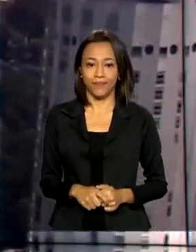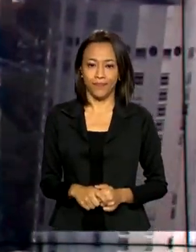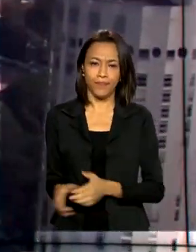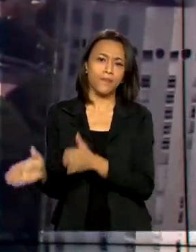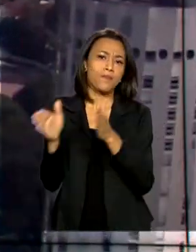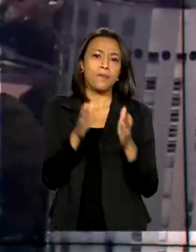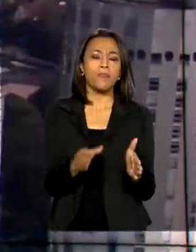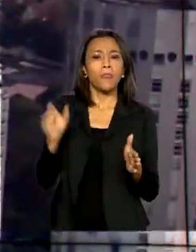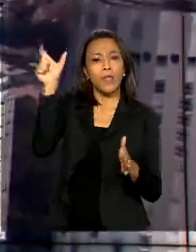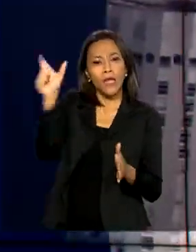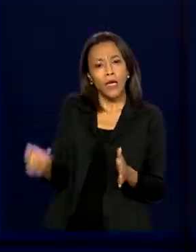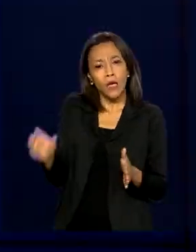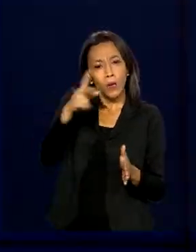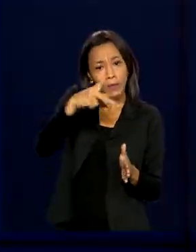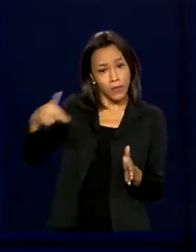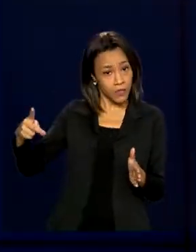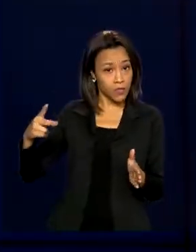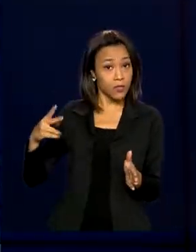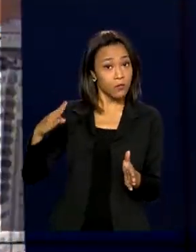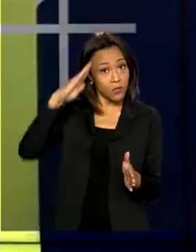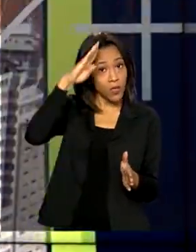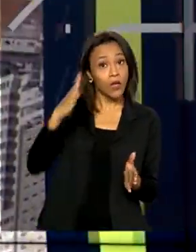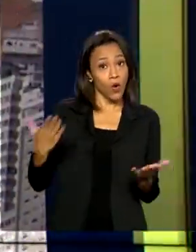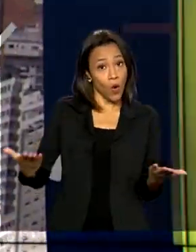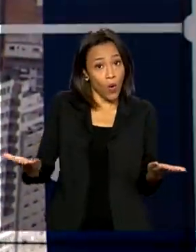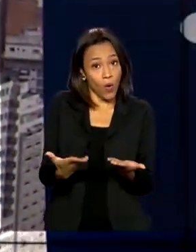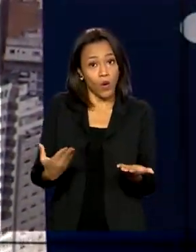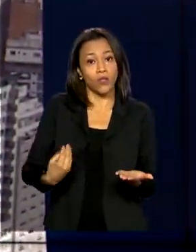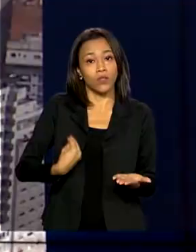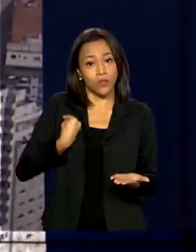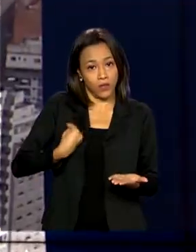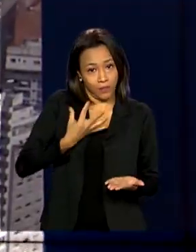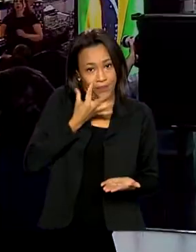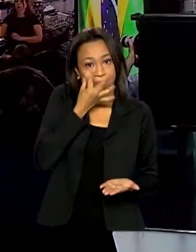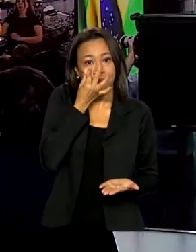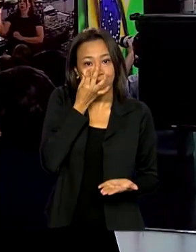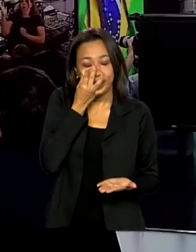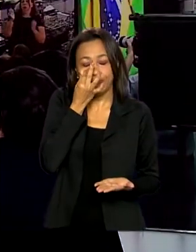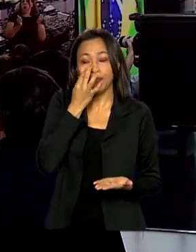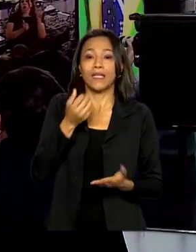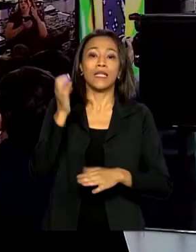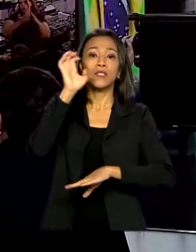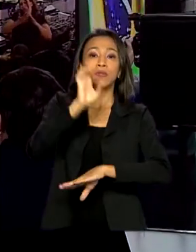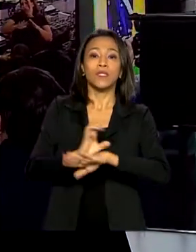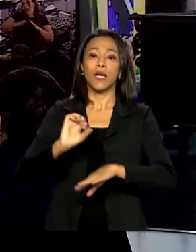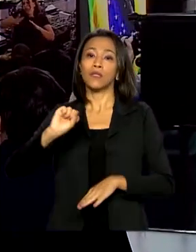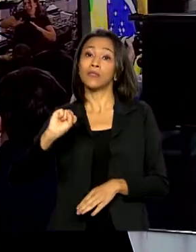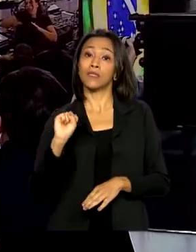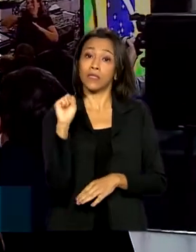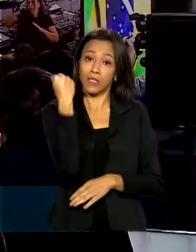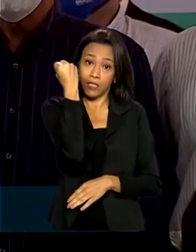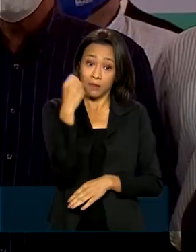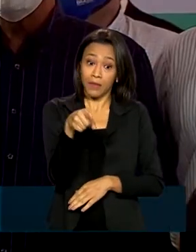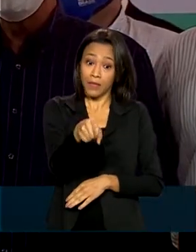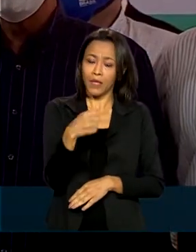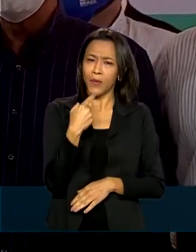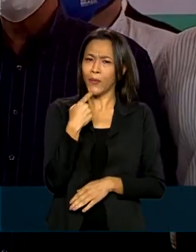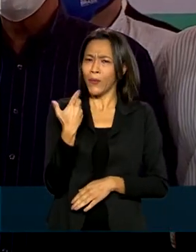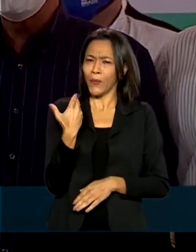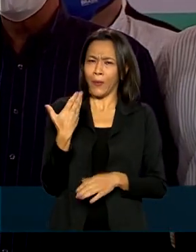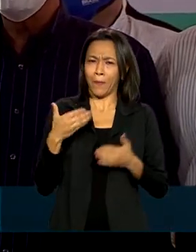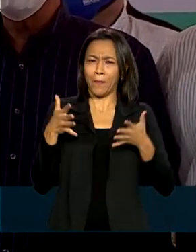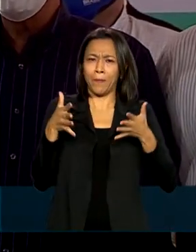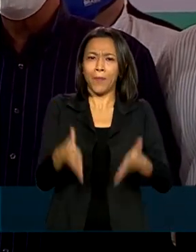E o presidente Jair Bolsonaro está hoje em Sergipe. Ele acaba de participar da inauguração da usina Porto de